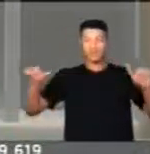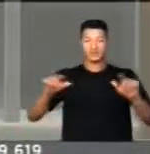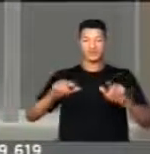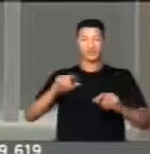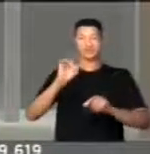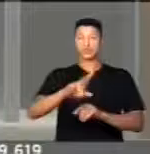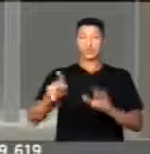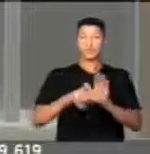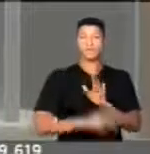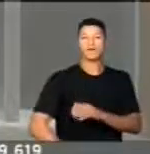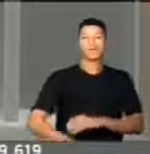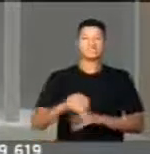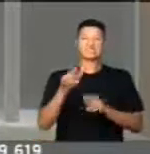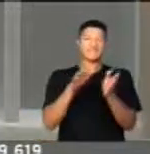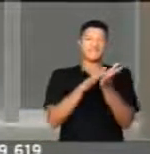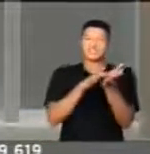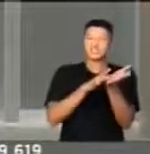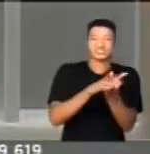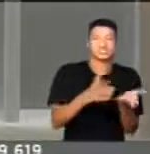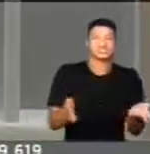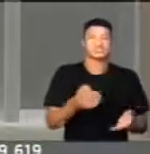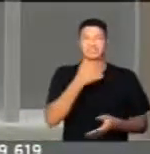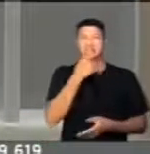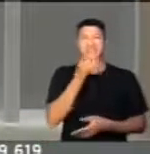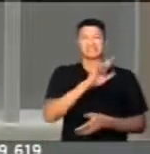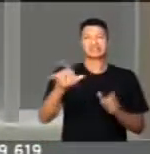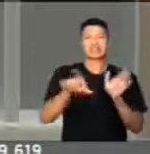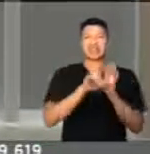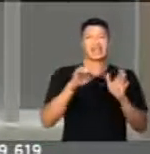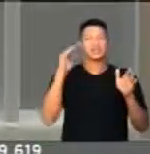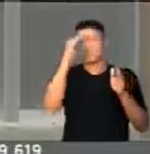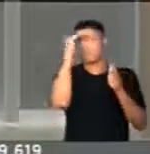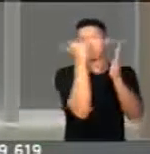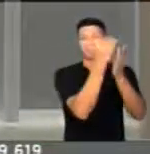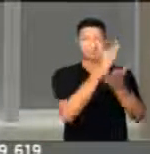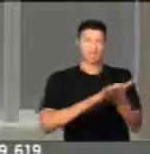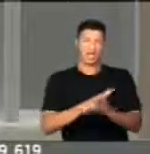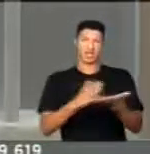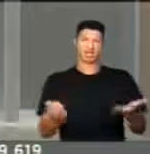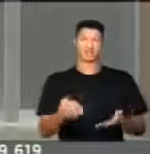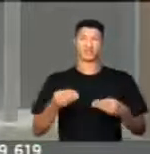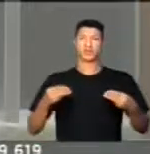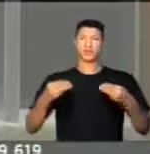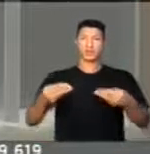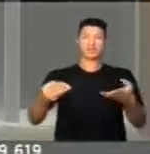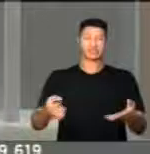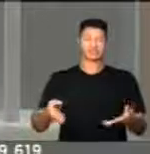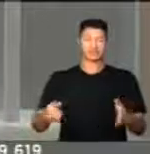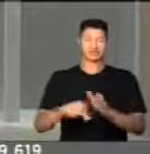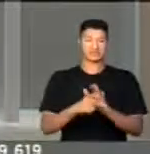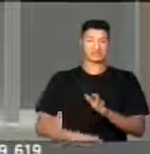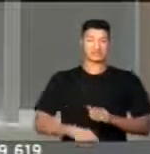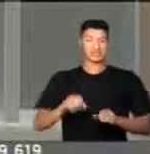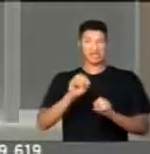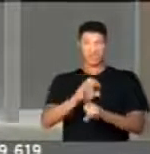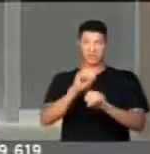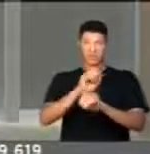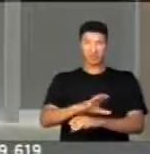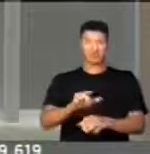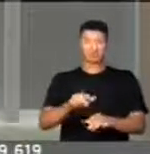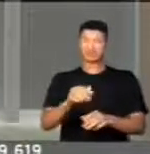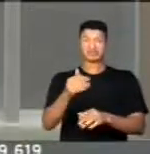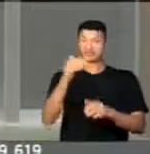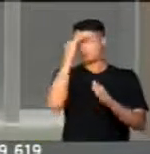apenas para inglês ver. Leis que não são cumpridas. O Ministério da Educação